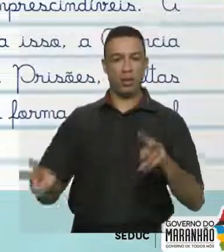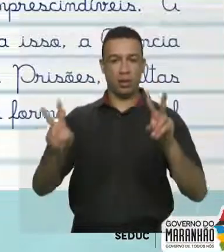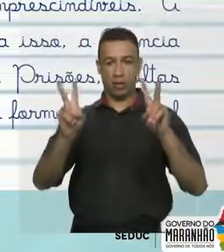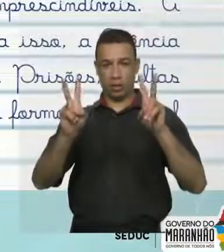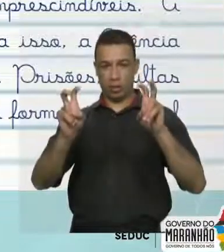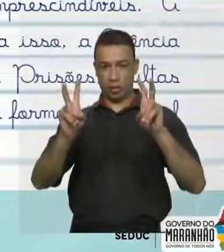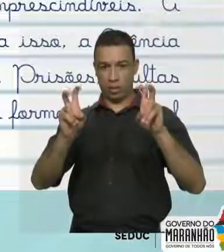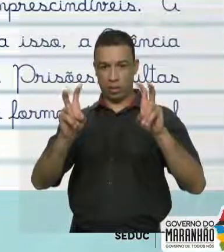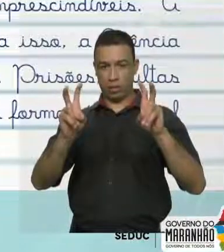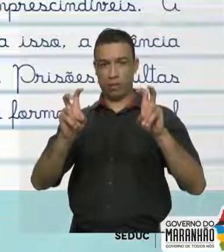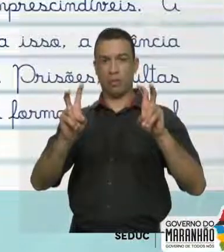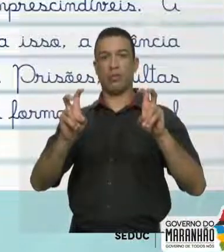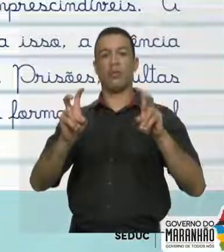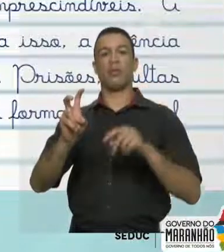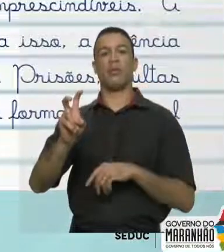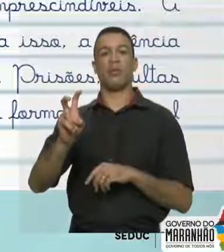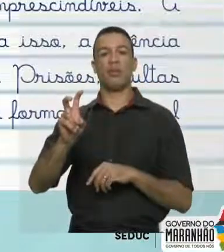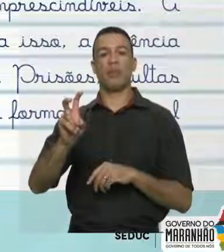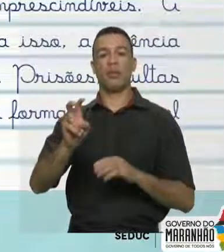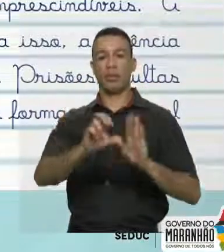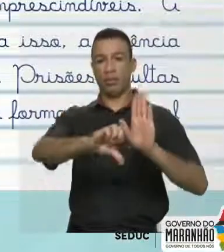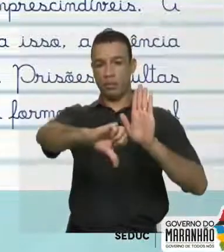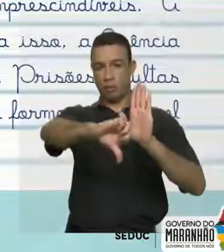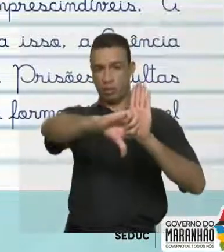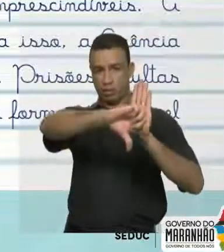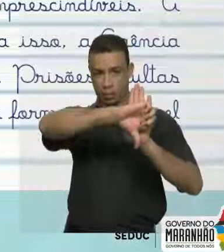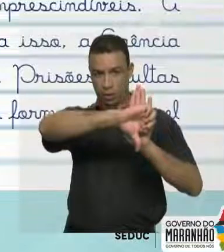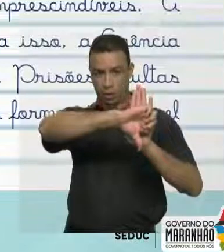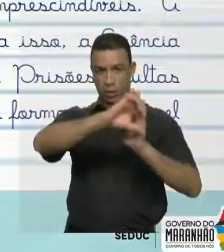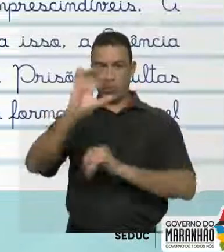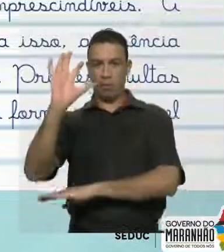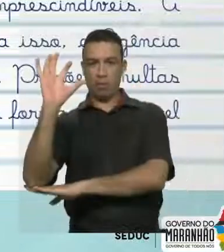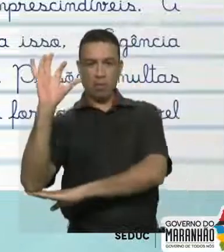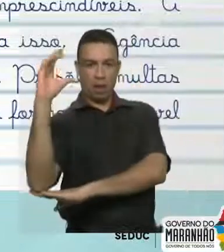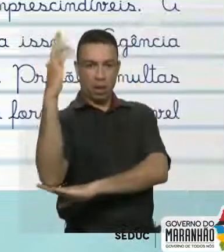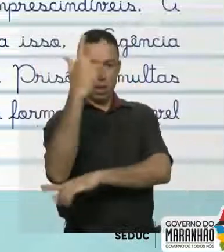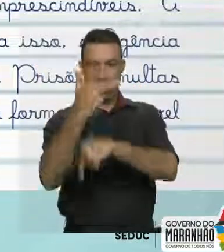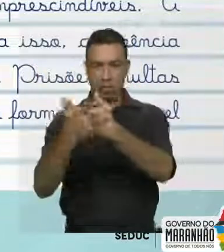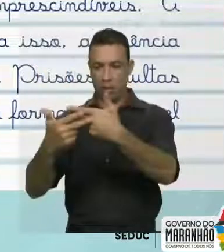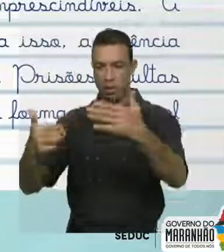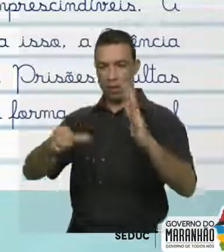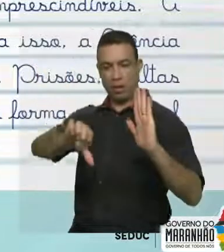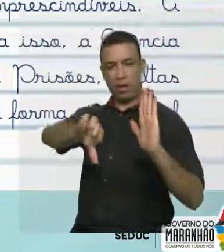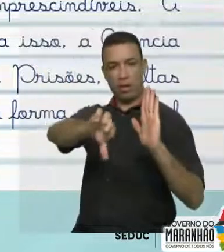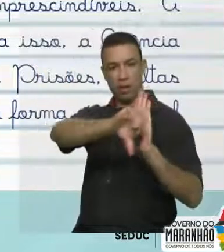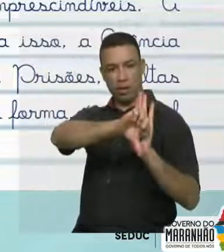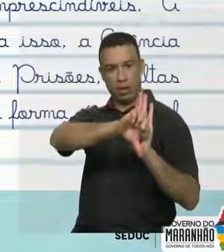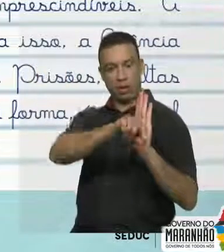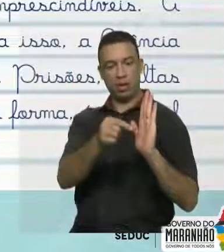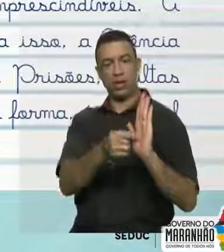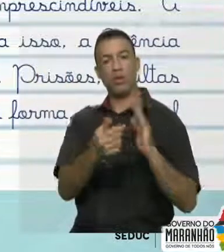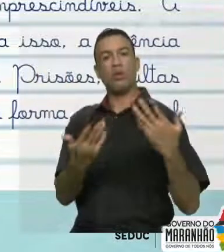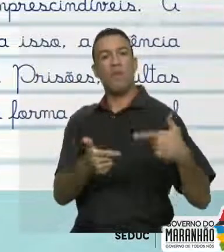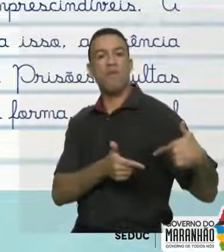enfrentar os crimes ambientais. Observem como esse aluno, ele está